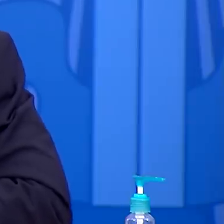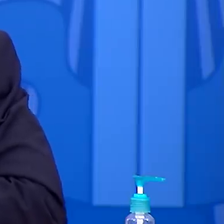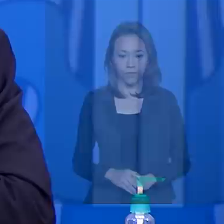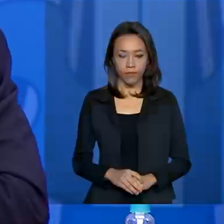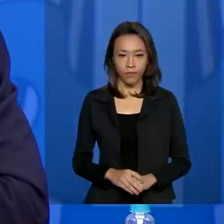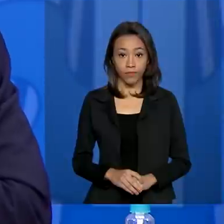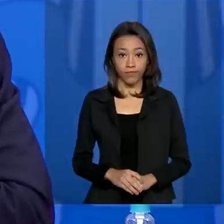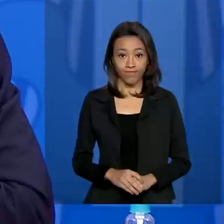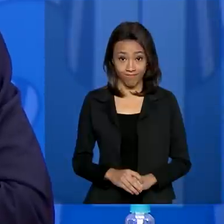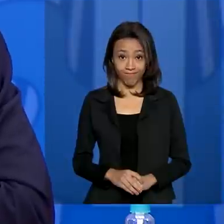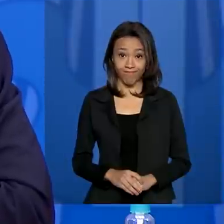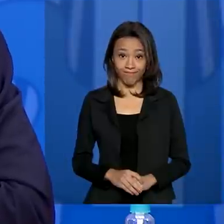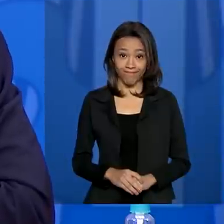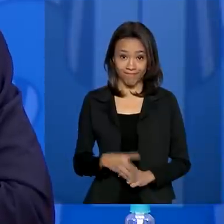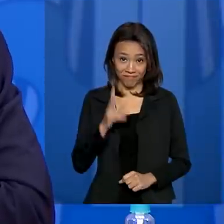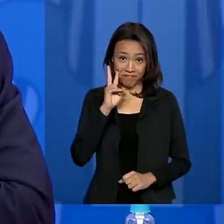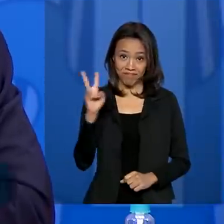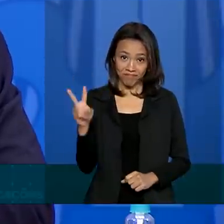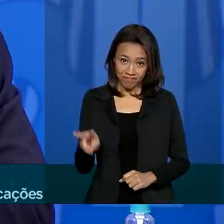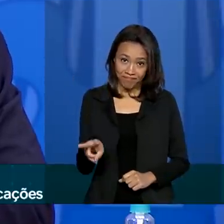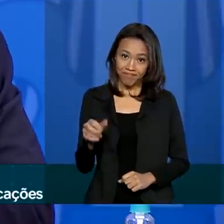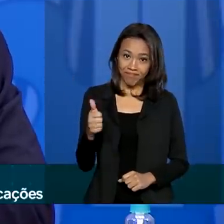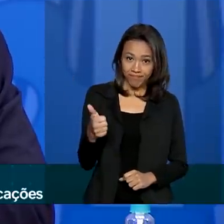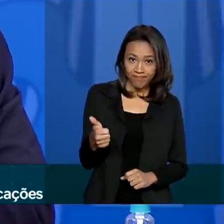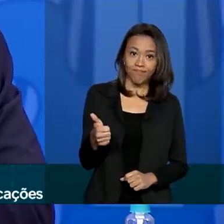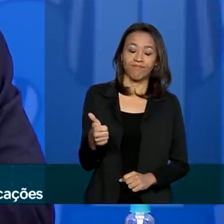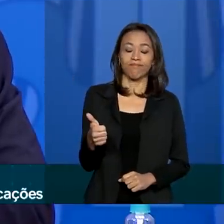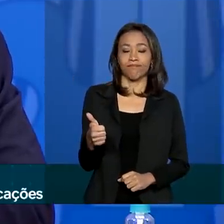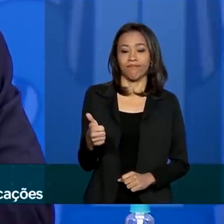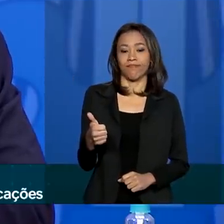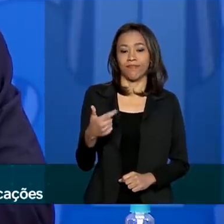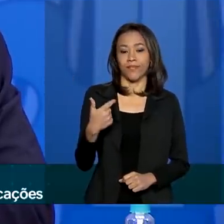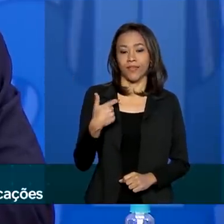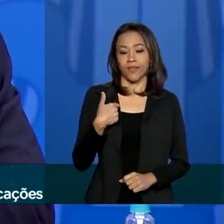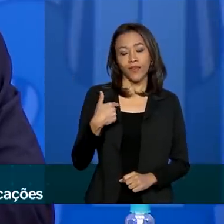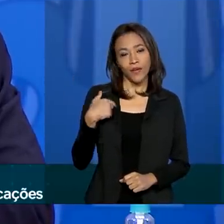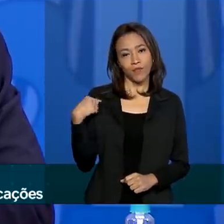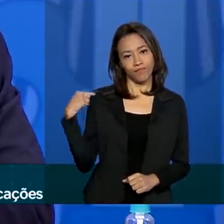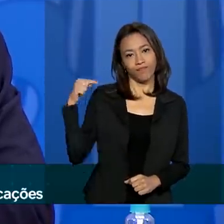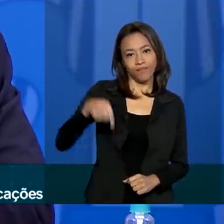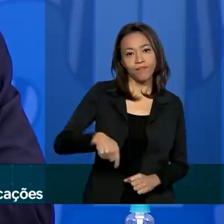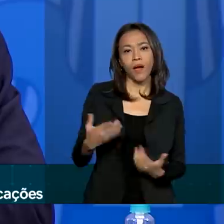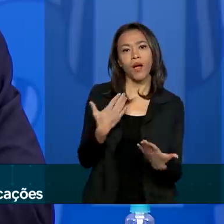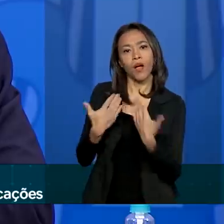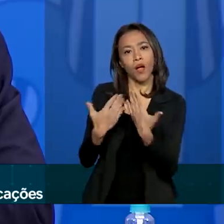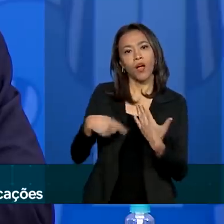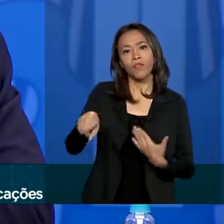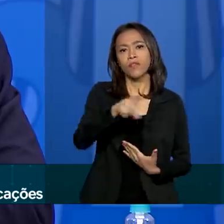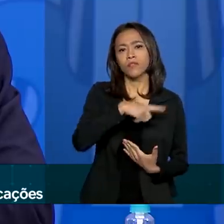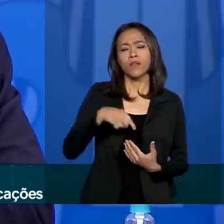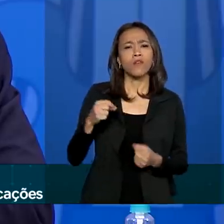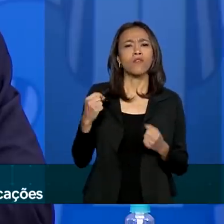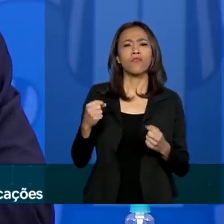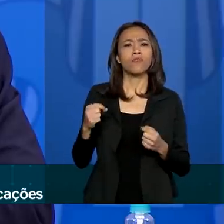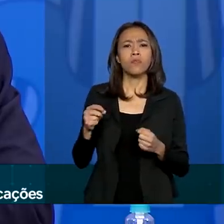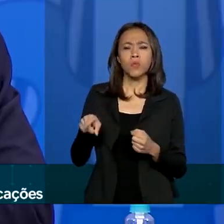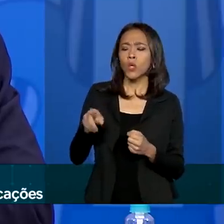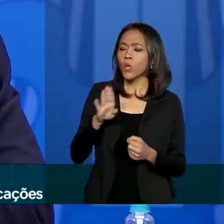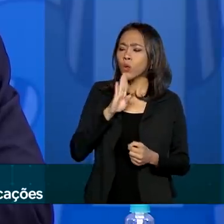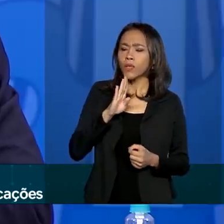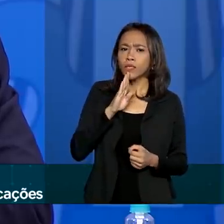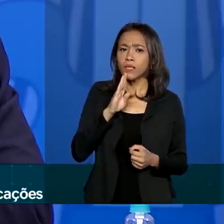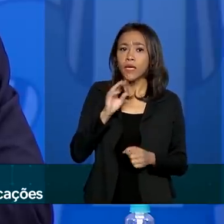Bom, gente, acho que dá para ter uma ideia aí, mais ou menos, onde eu vou aqui para conversar. Então, vou começar falando a respeito da rede vírus MCTIC, que foi